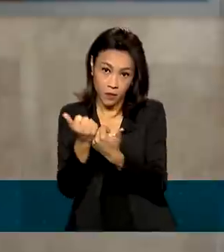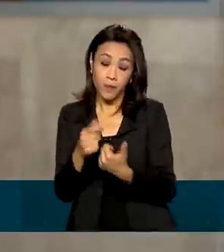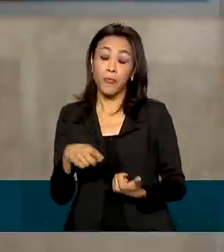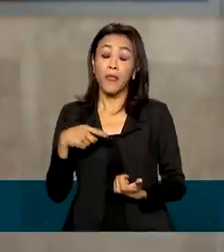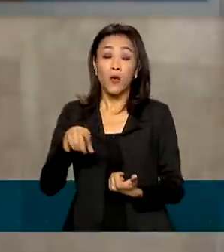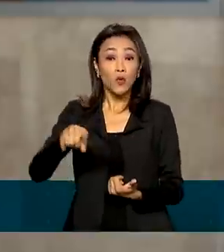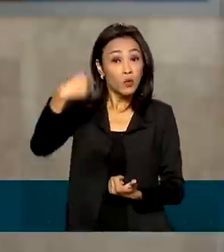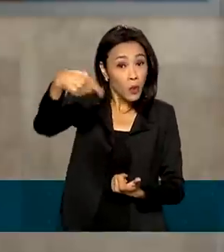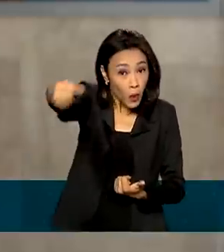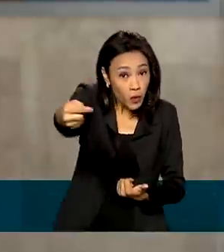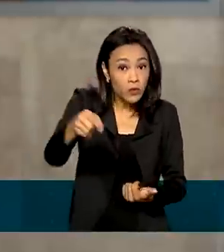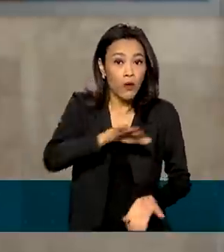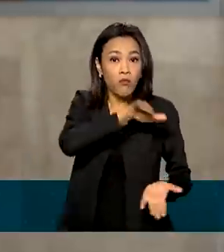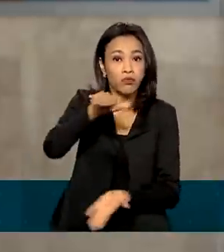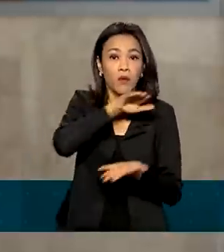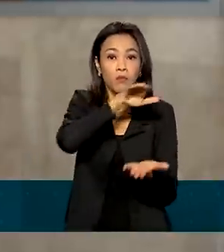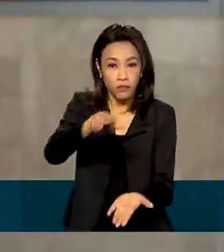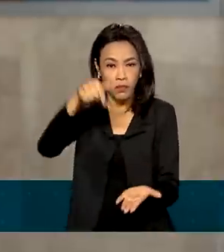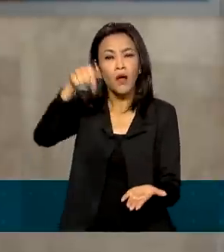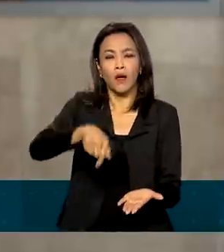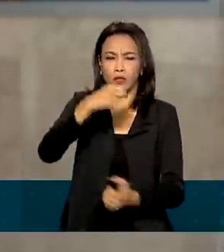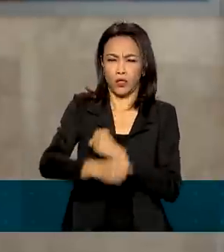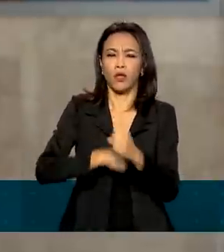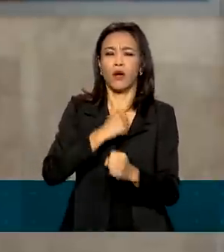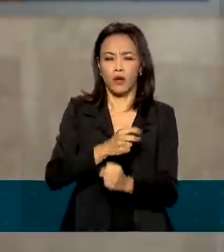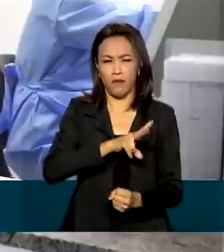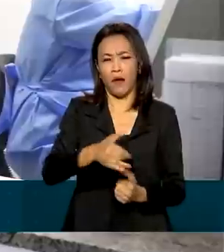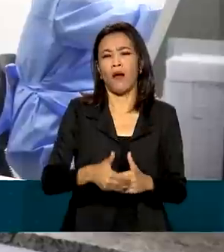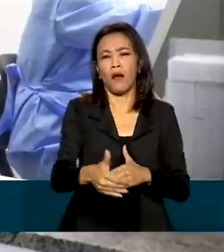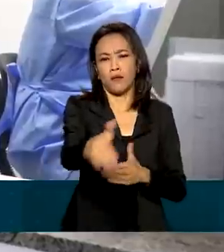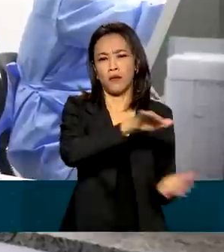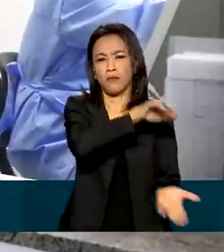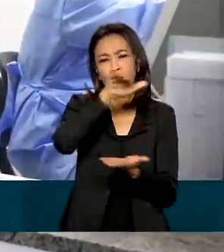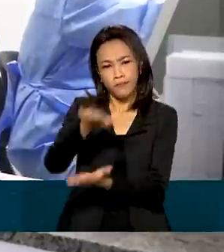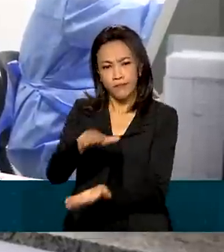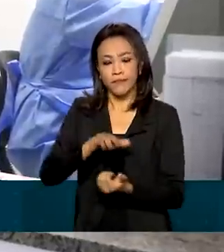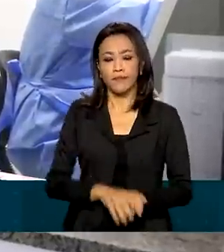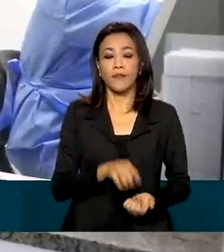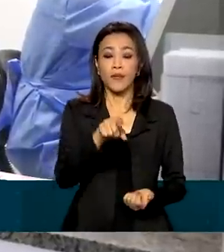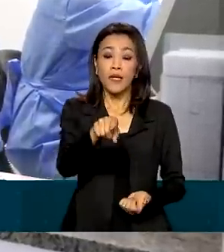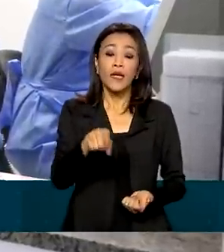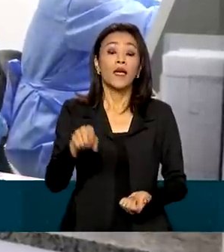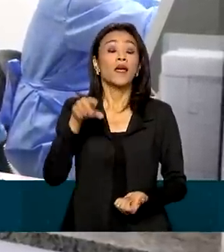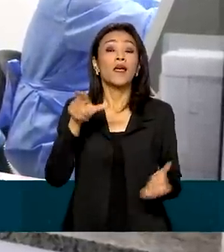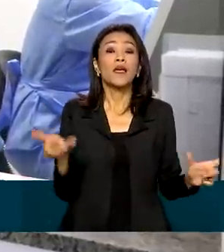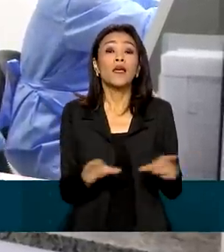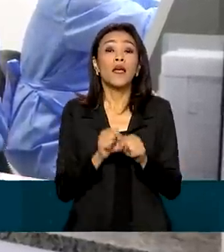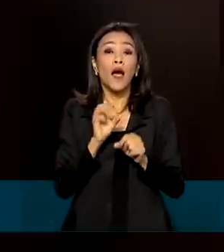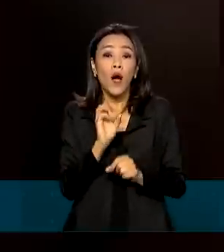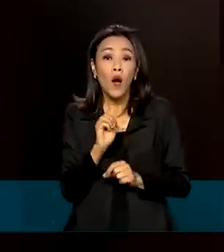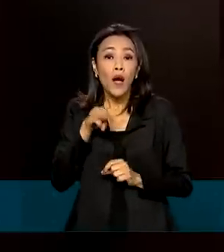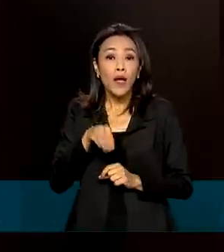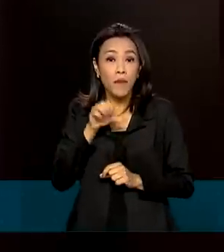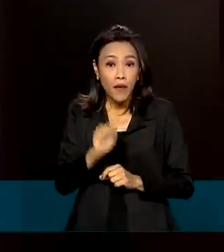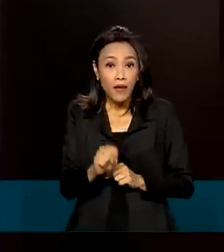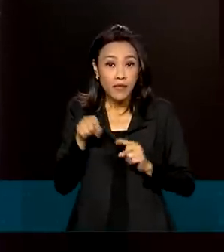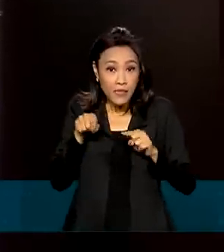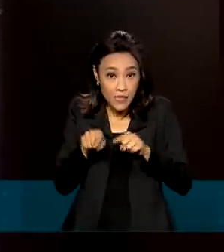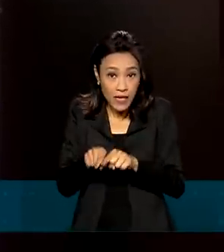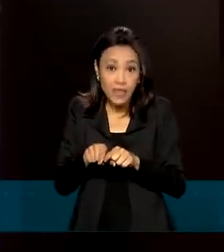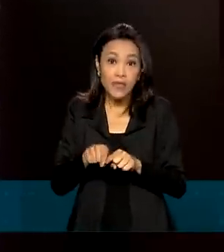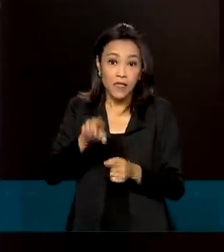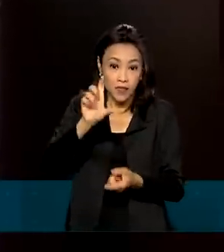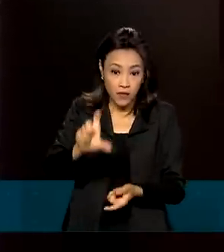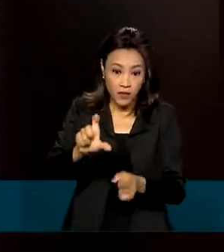entregues ainda este ano. E segundo a recomendação da Organização Mundial da Saúde, esses imunizantes serão utilizados